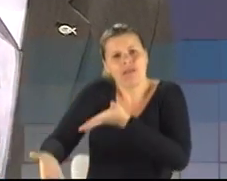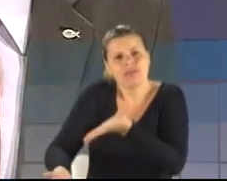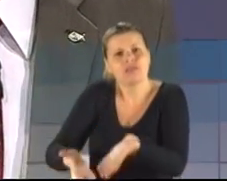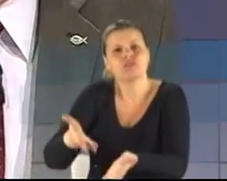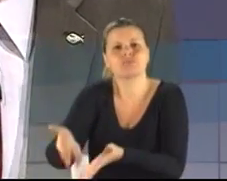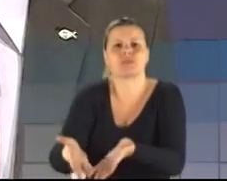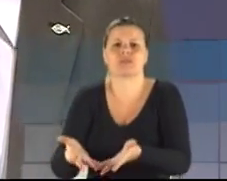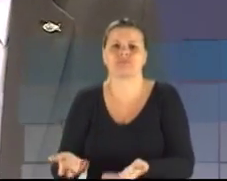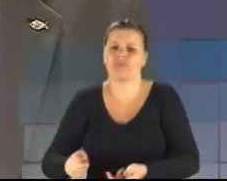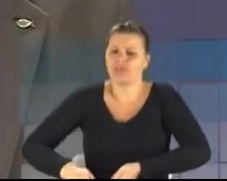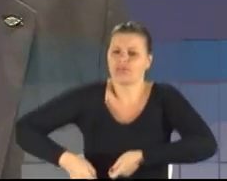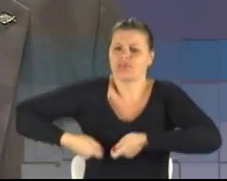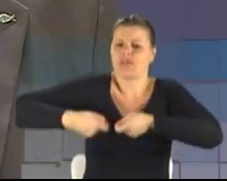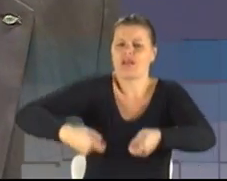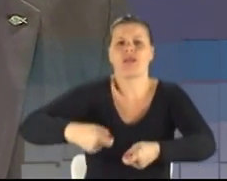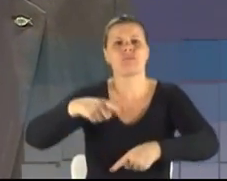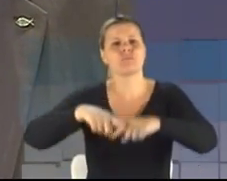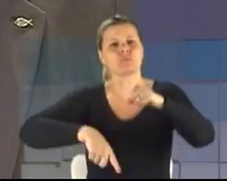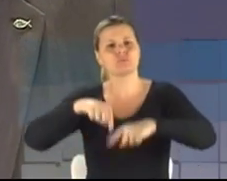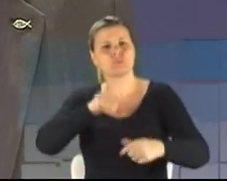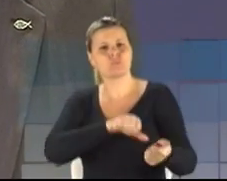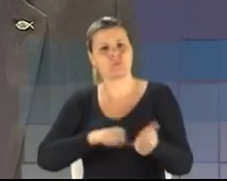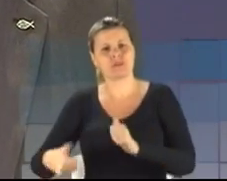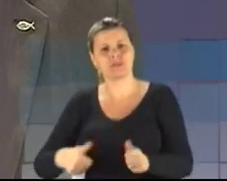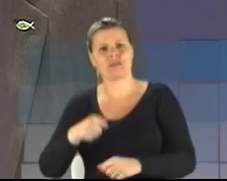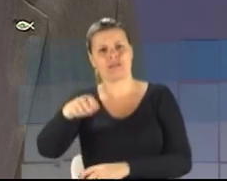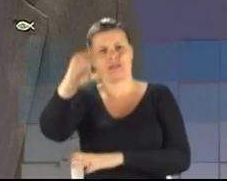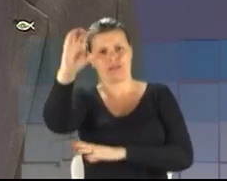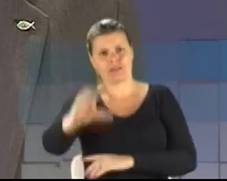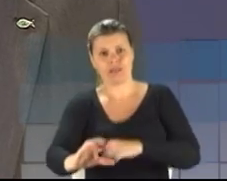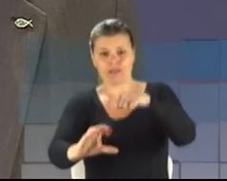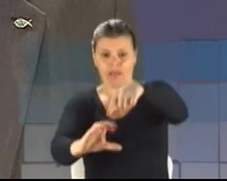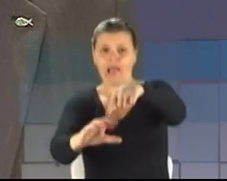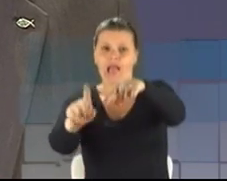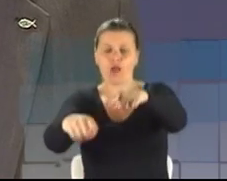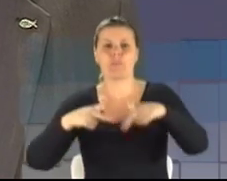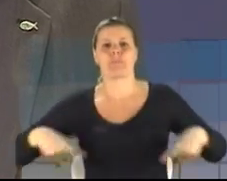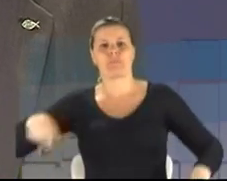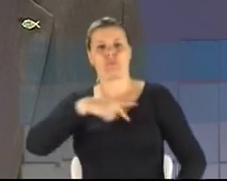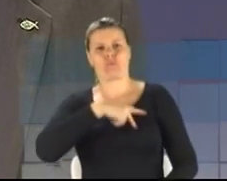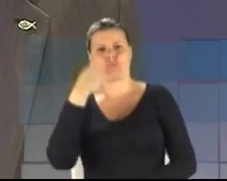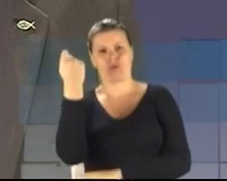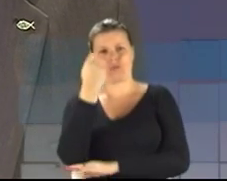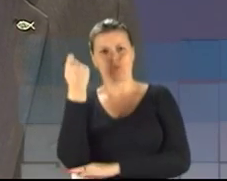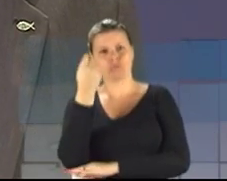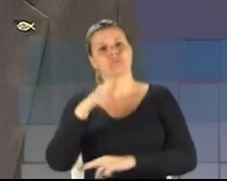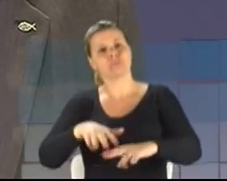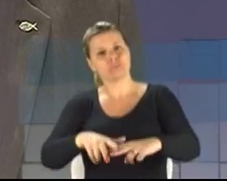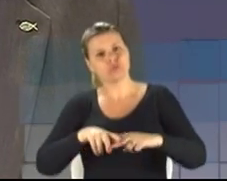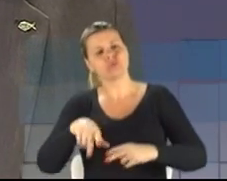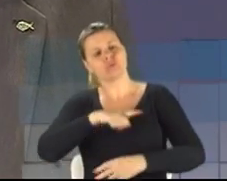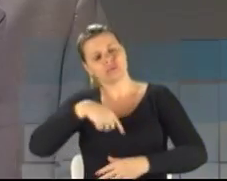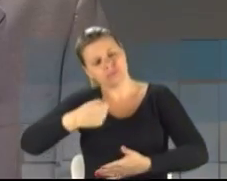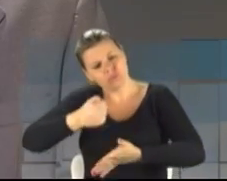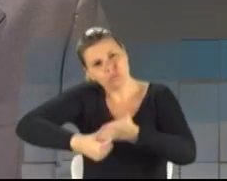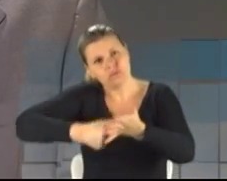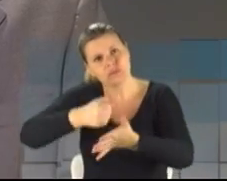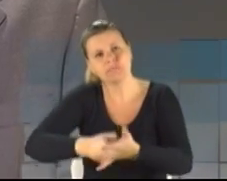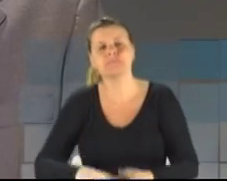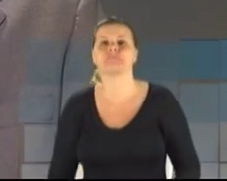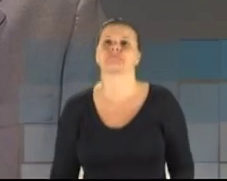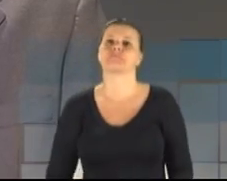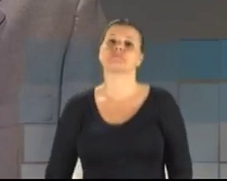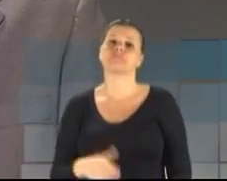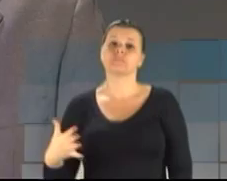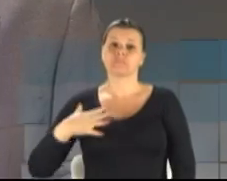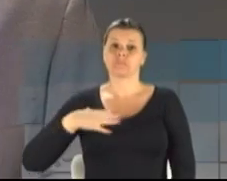entregar um produto de qualidade para o seu cliente, que é o povo gaúcho. É isso que, por isso que nós temos que lutar. Candidato